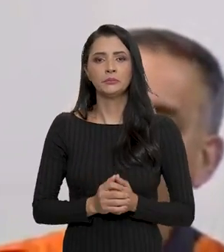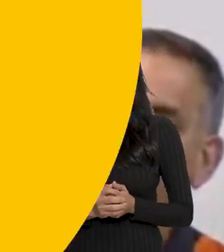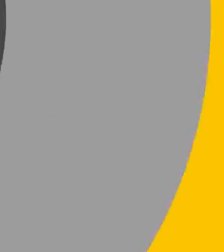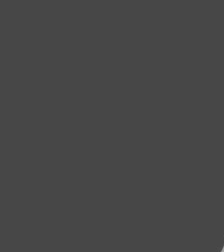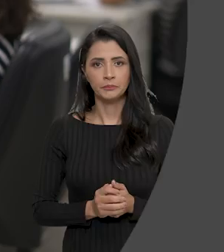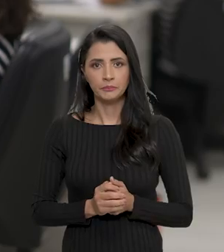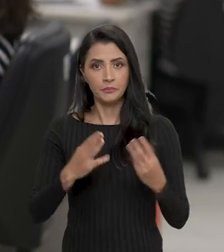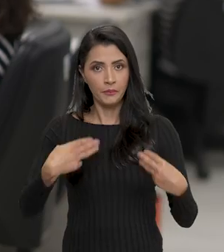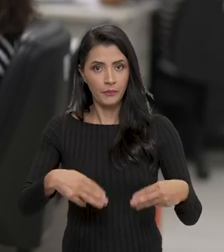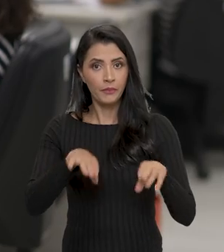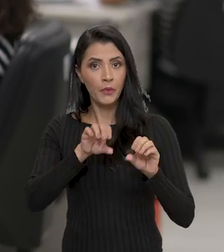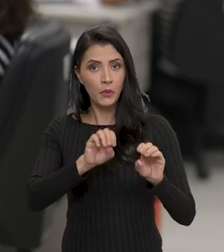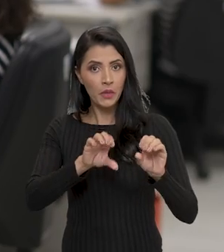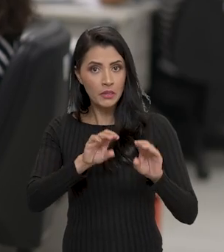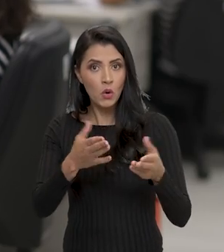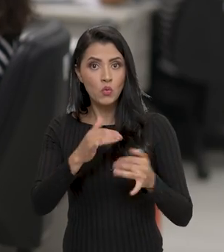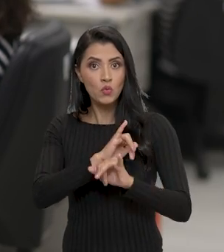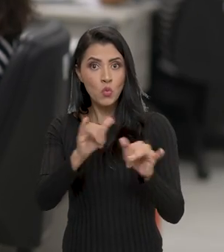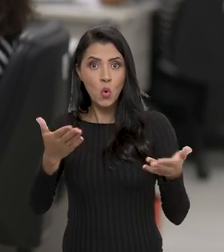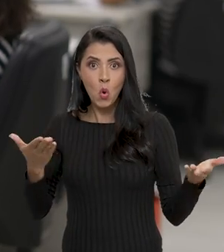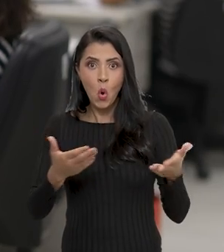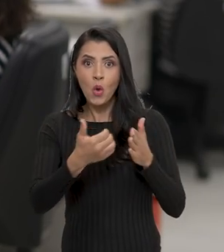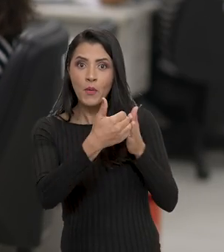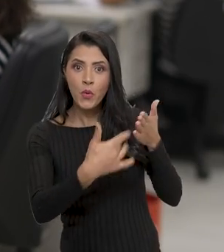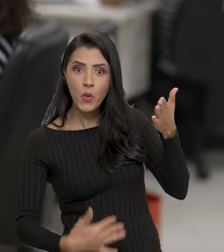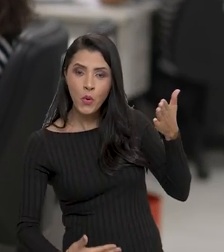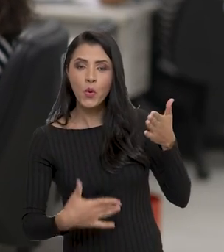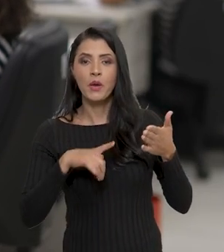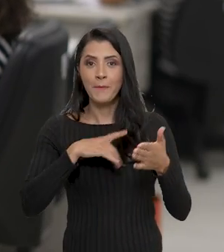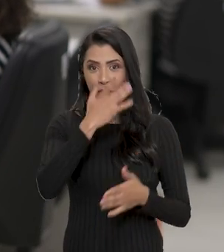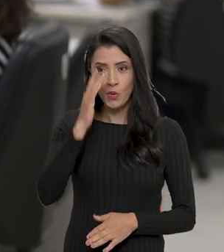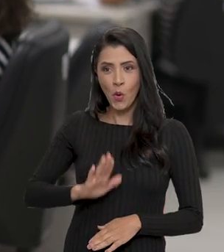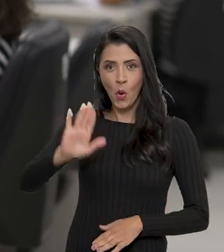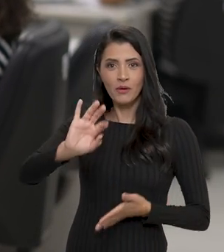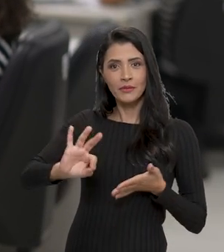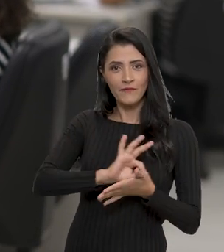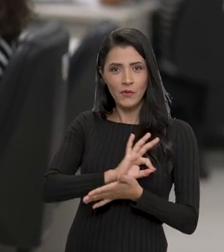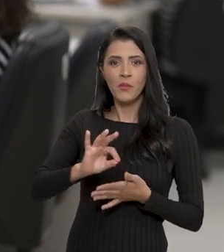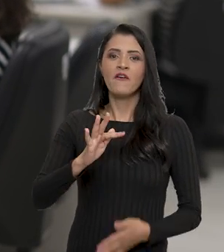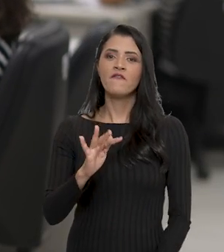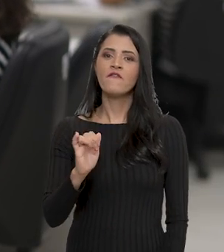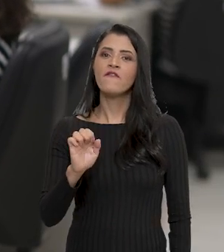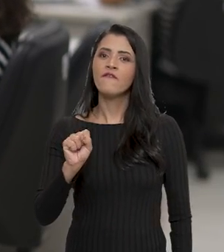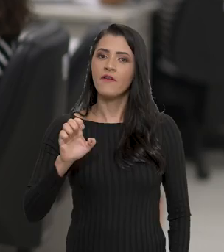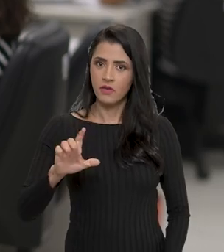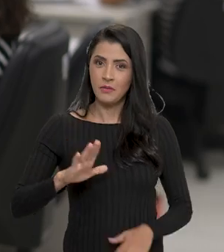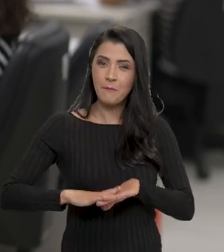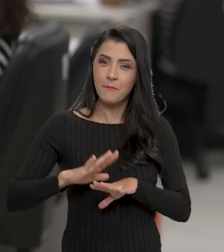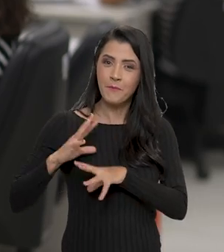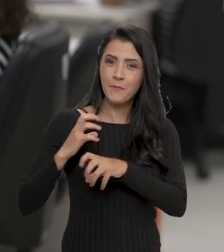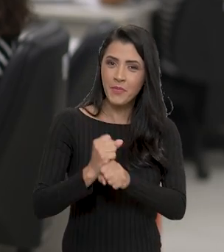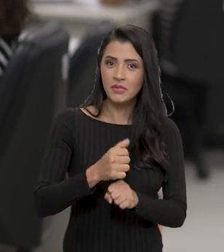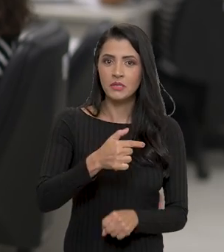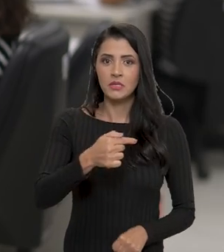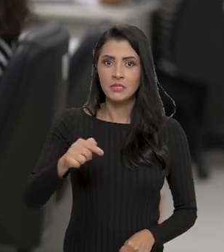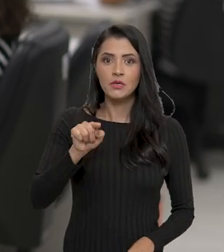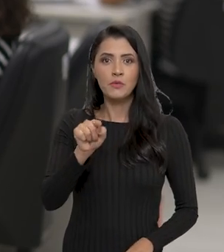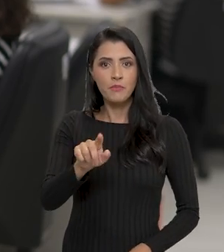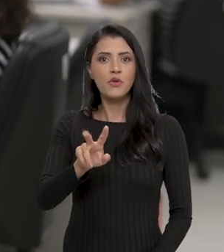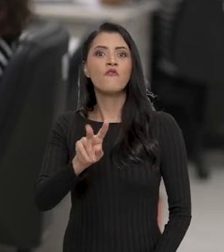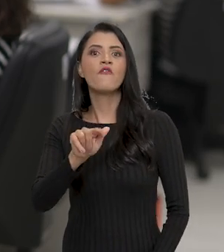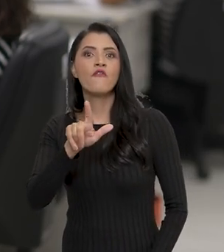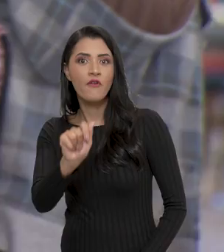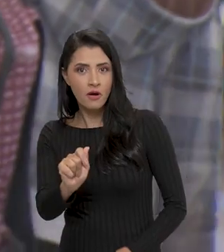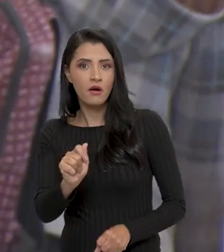limpeza. O Ministério da Educação divulgou hoje a ordem de classificação dos candidatos ao FIES. São mais 77